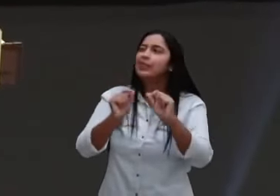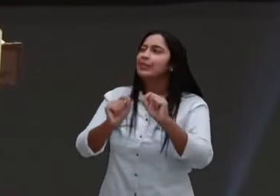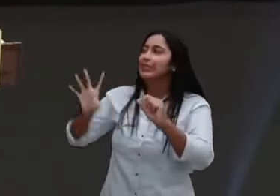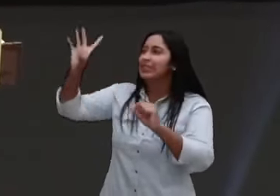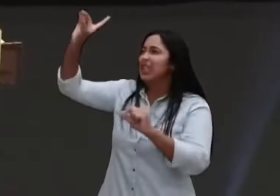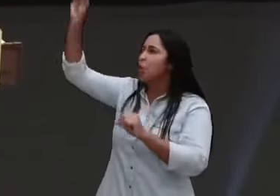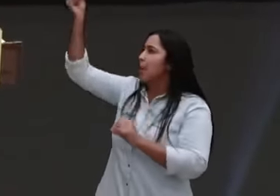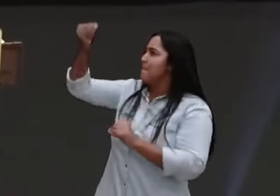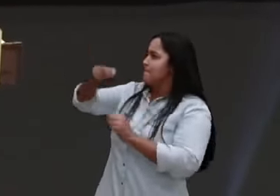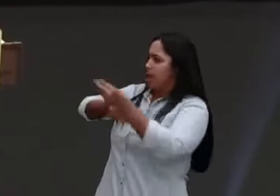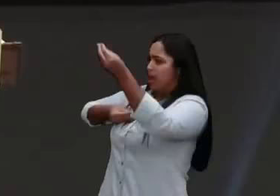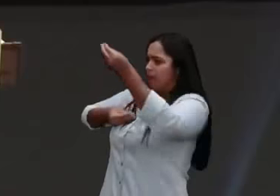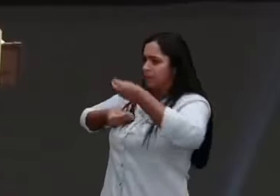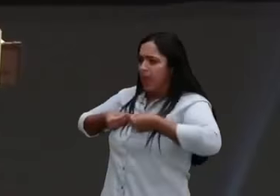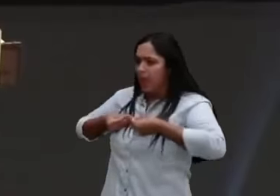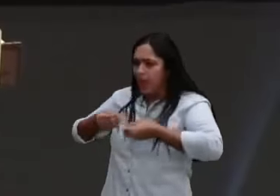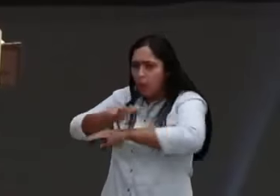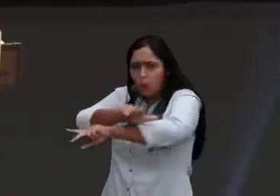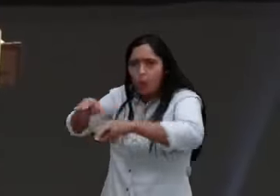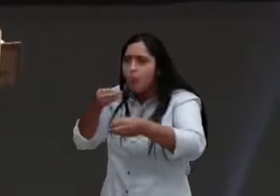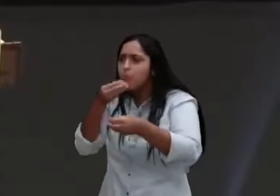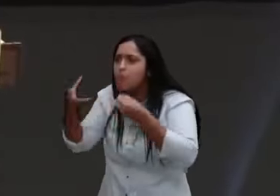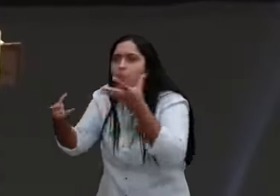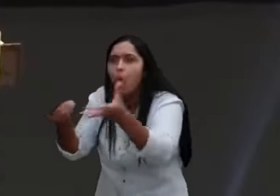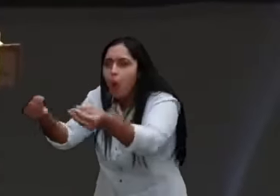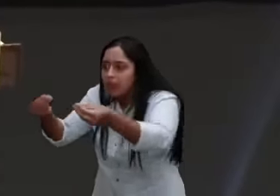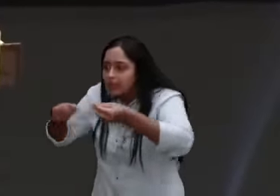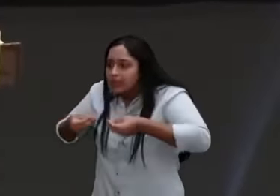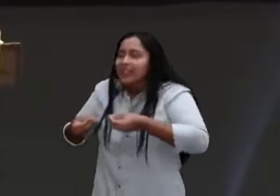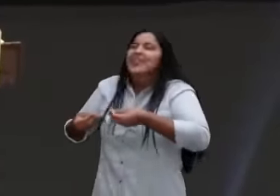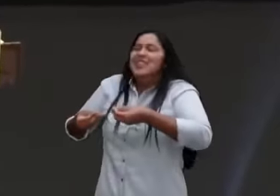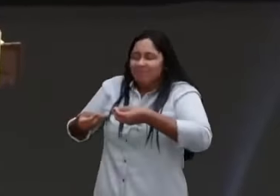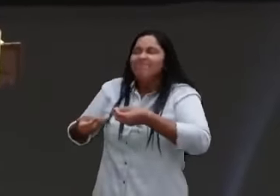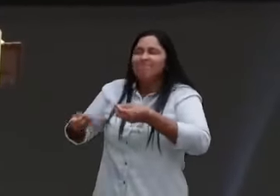precisa fazer, é a gente ter gratidão.